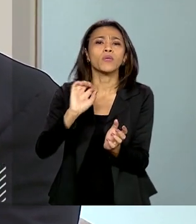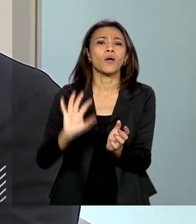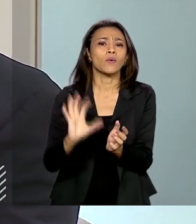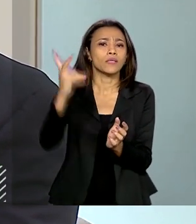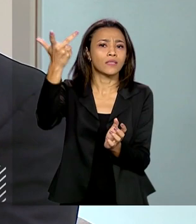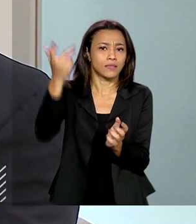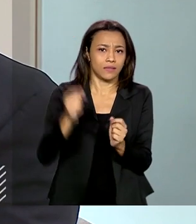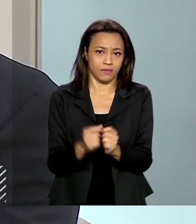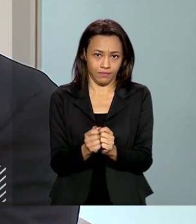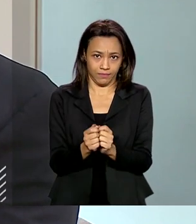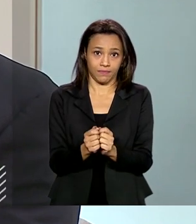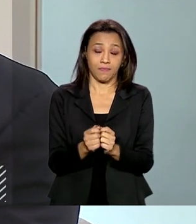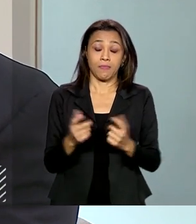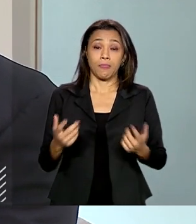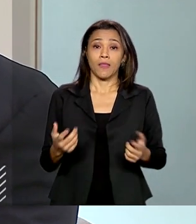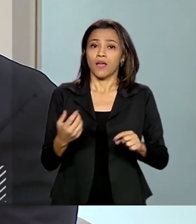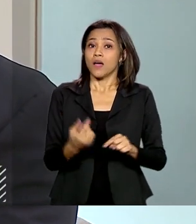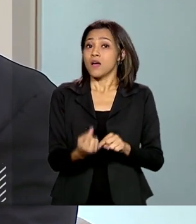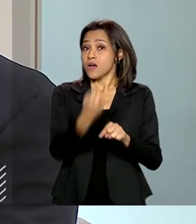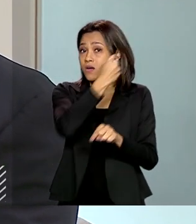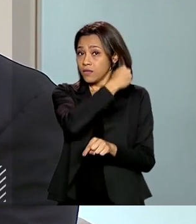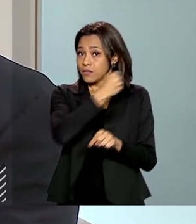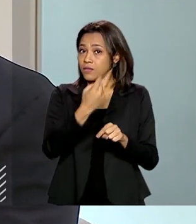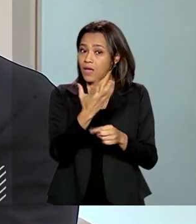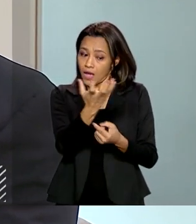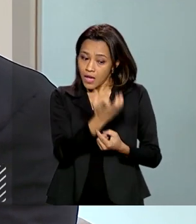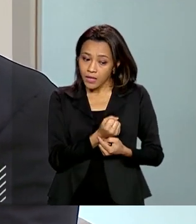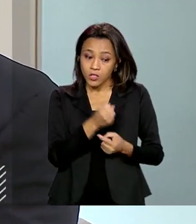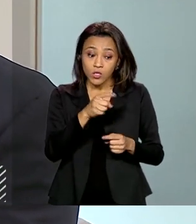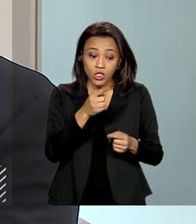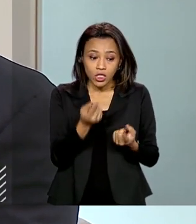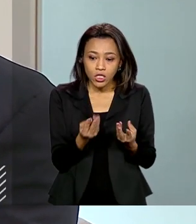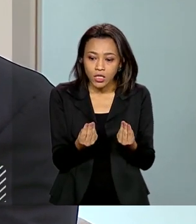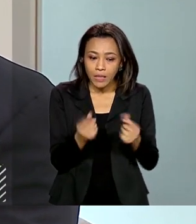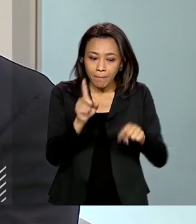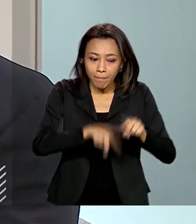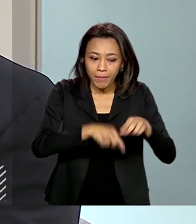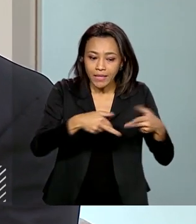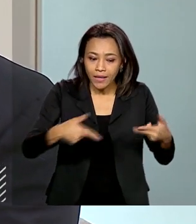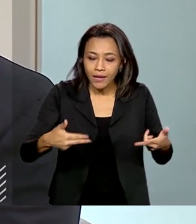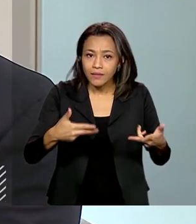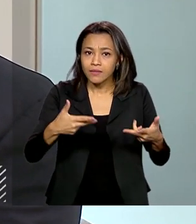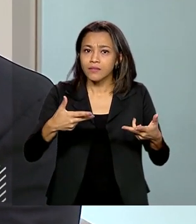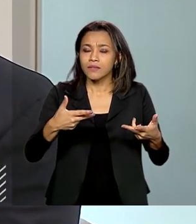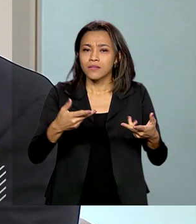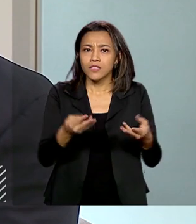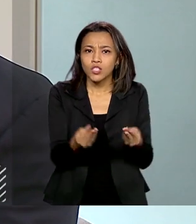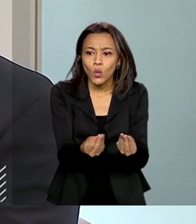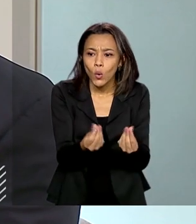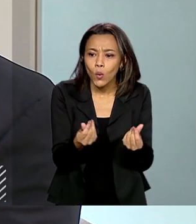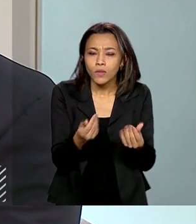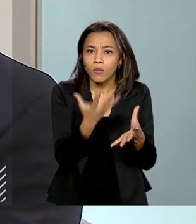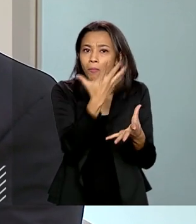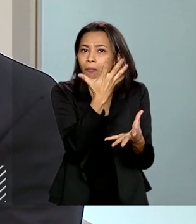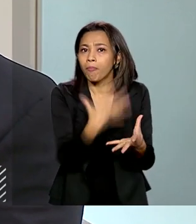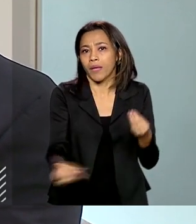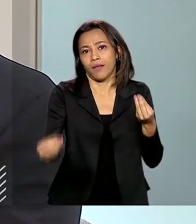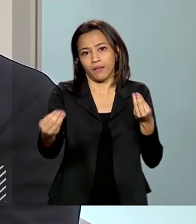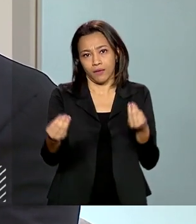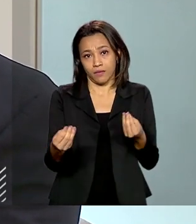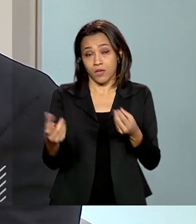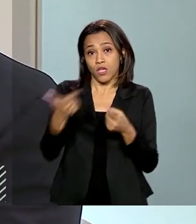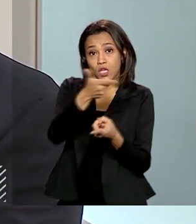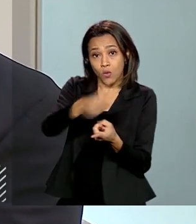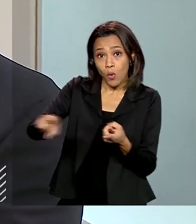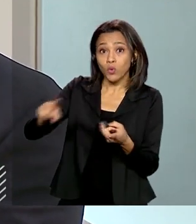aqueles entes que arrecadam com base em bens estão perdendo base. A tendência é se perca cada vez mais. E aqueles que